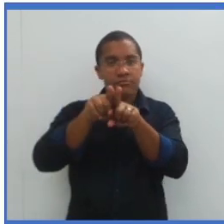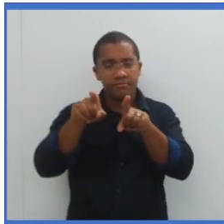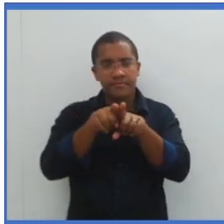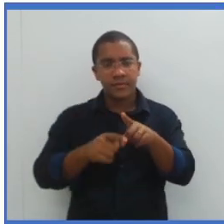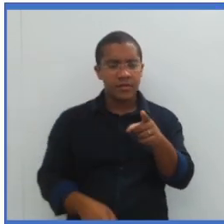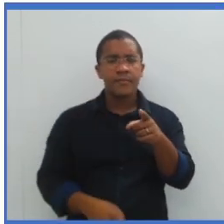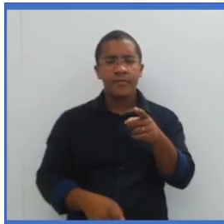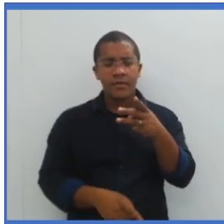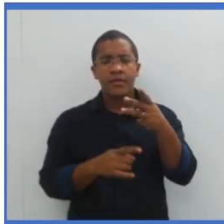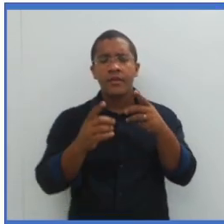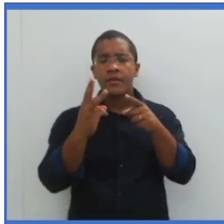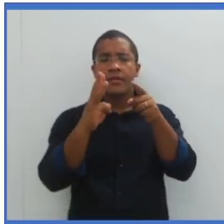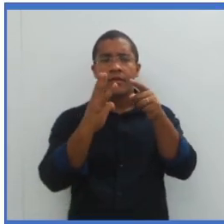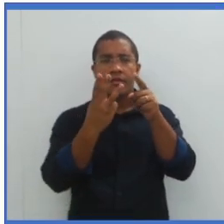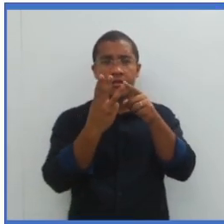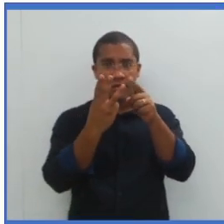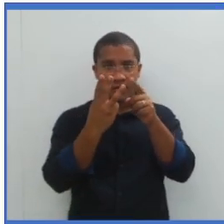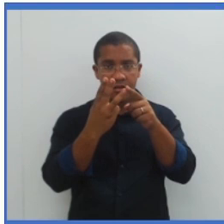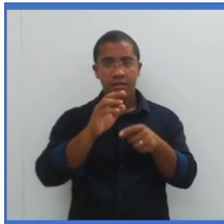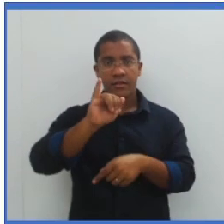chamo de interpotente.